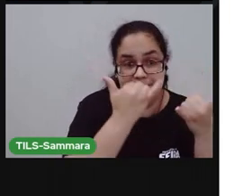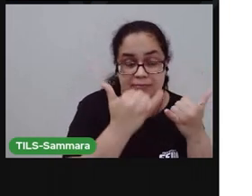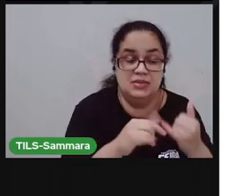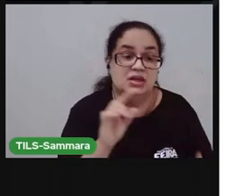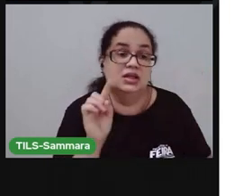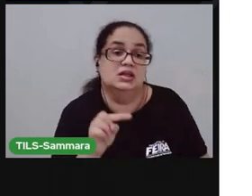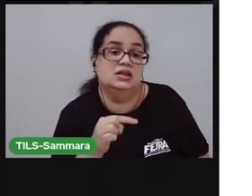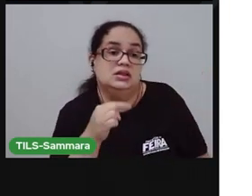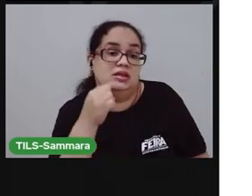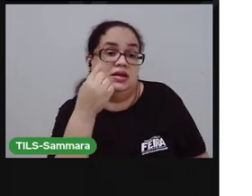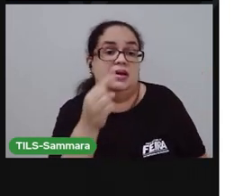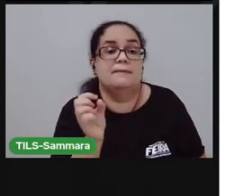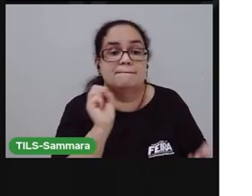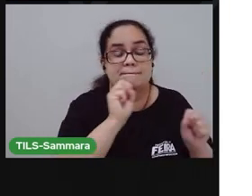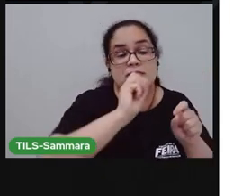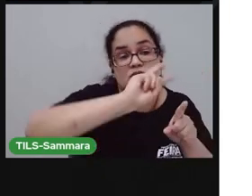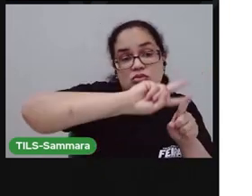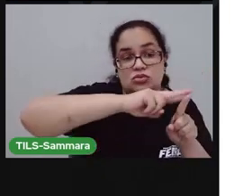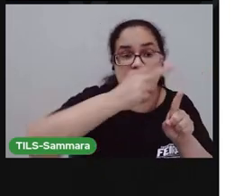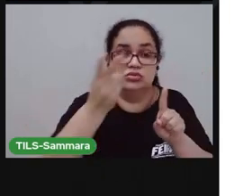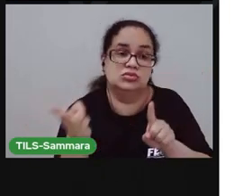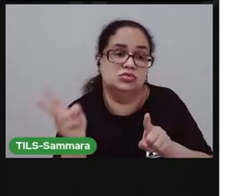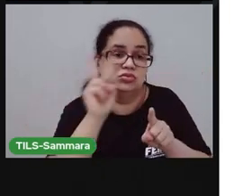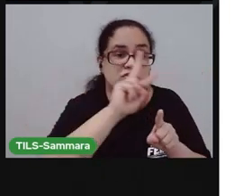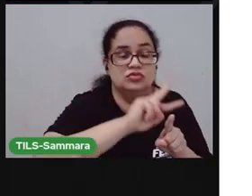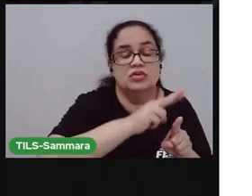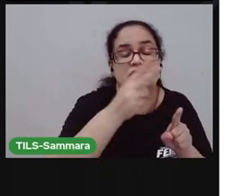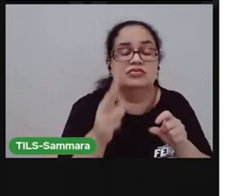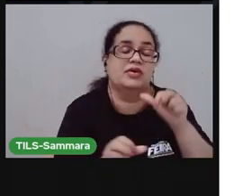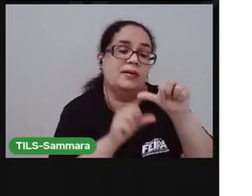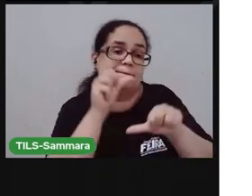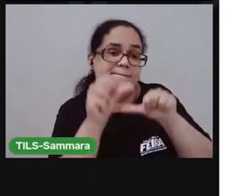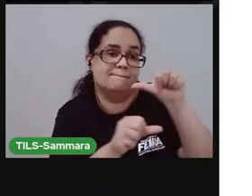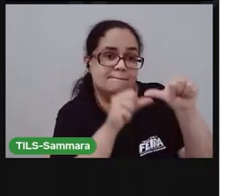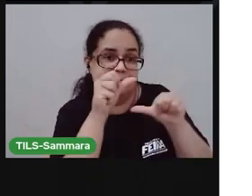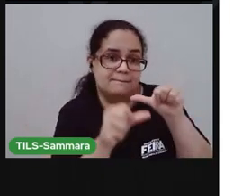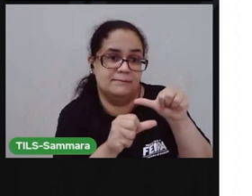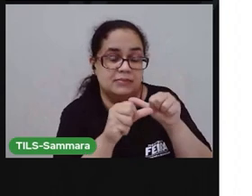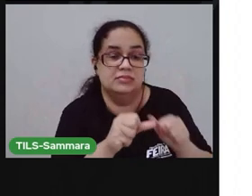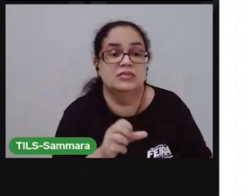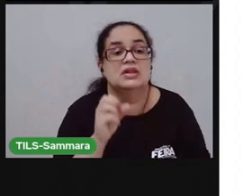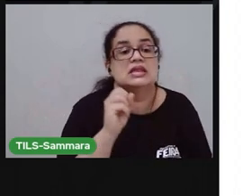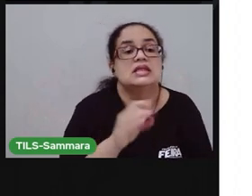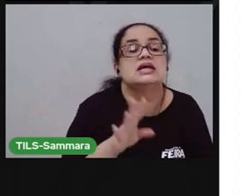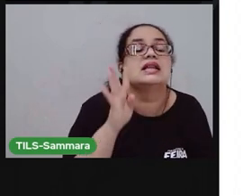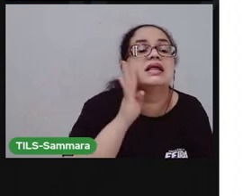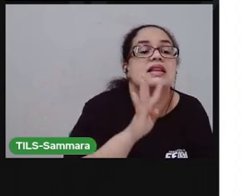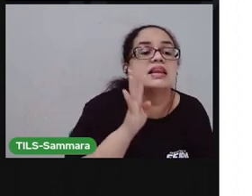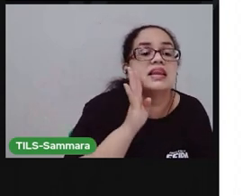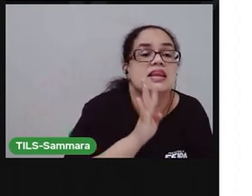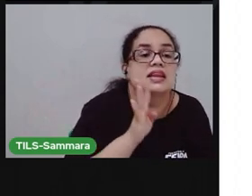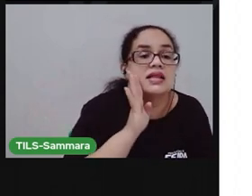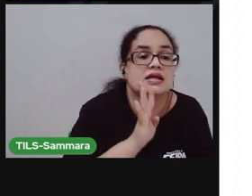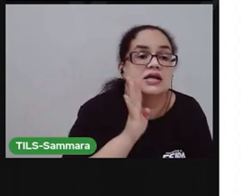E depois vocês podem inverter. Uma hora um faz, outra hora outro faz. Vai ser divertido.